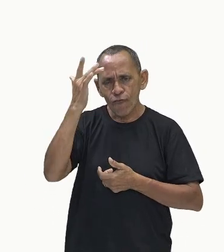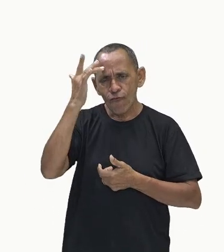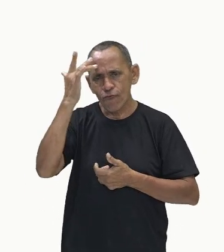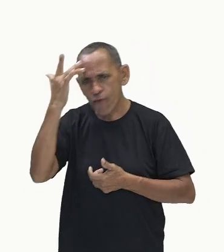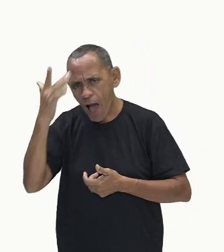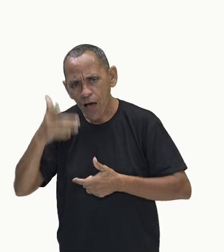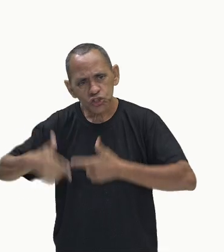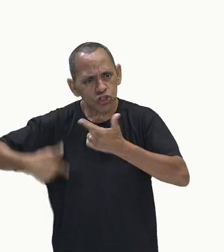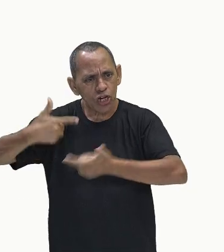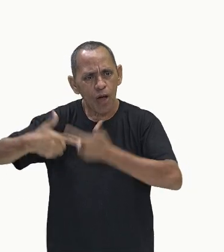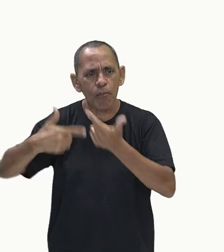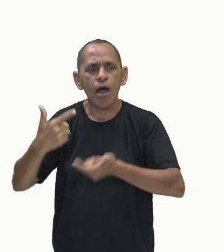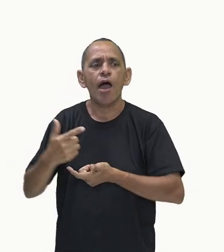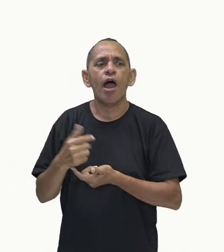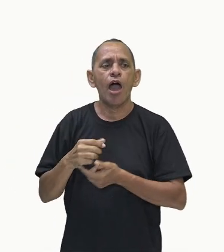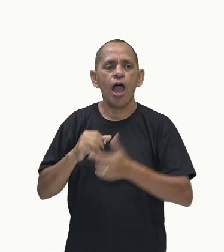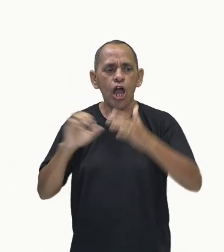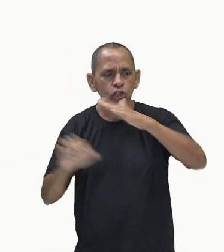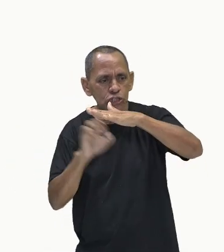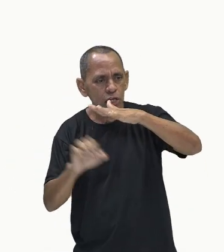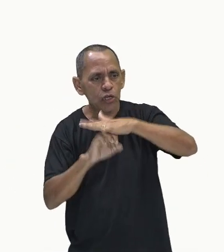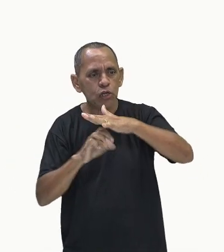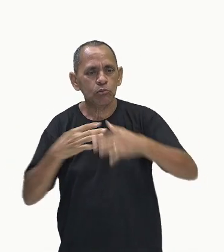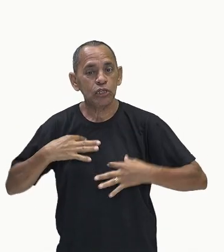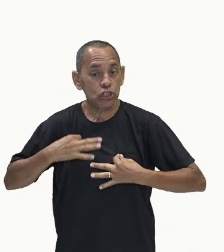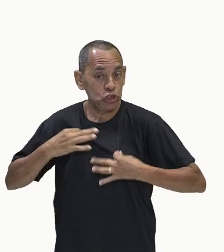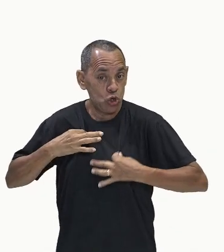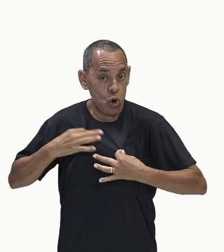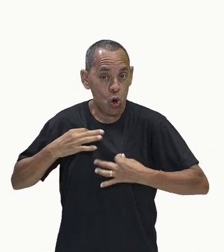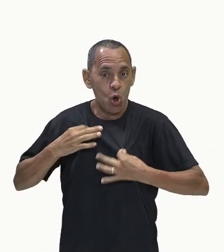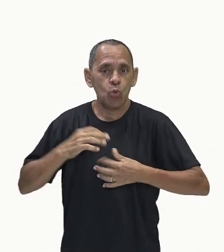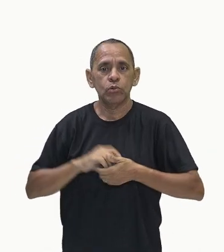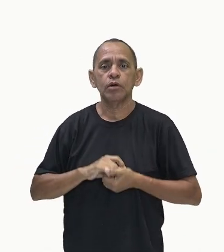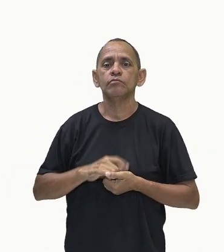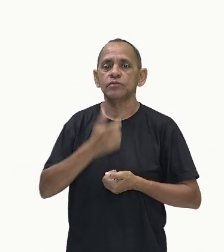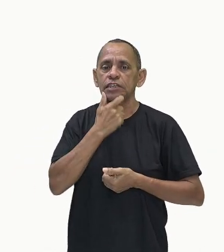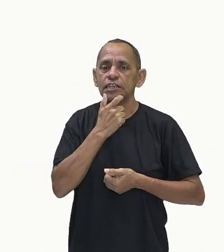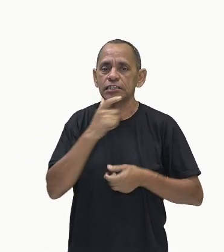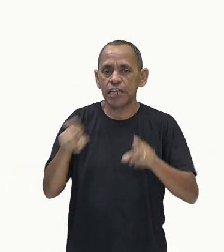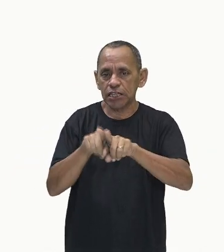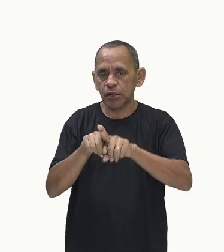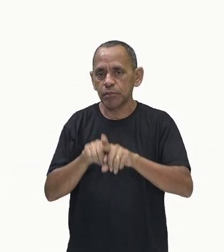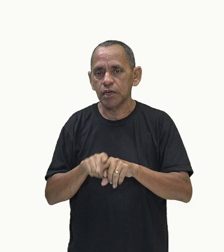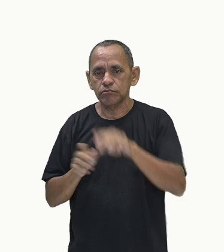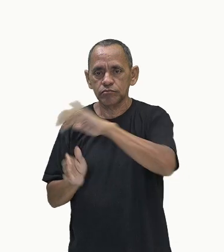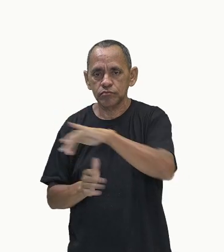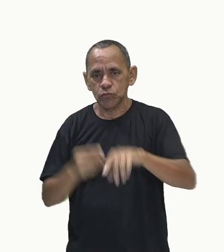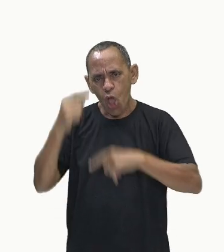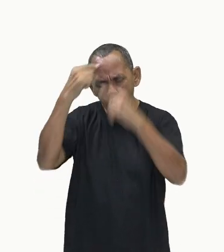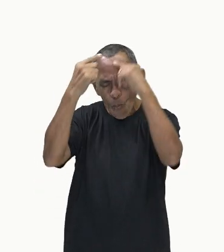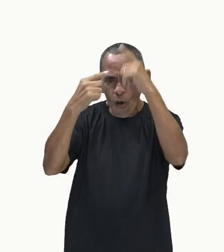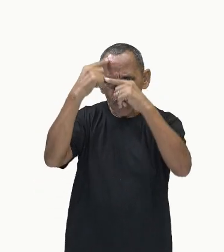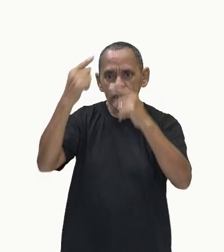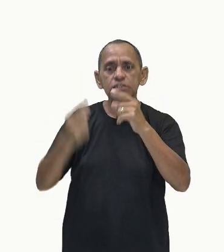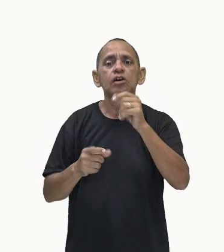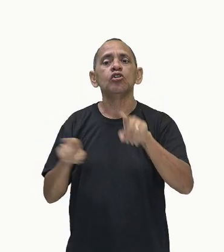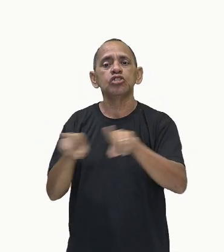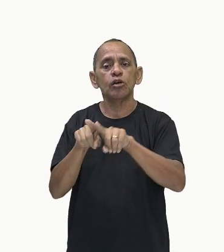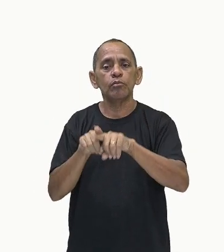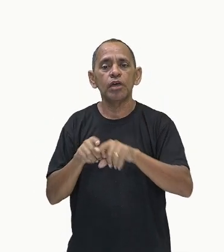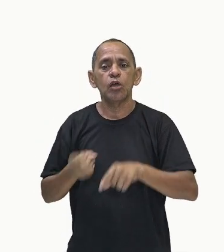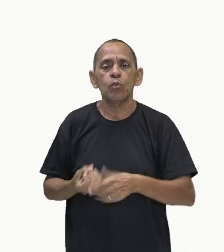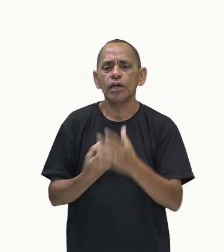têxtil na Inglaterra. Vamos adiante, então. Mais uma invenção, uma inovação técnico-científica,